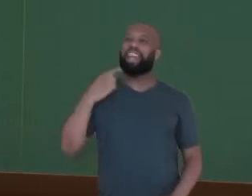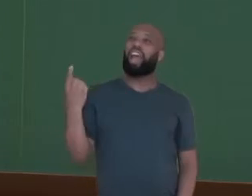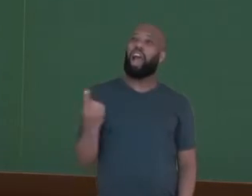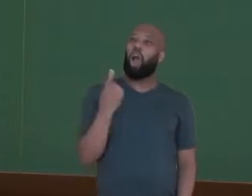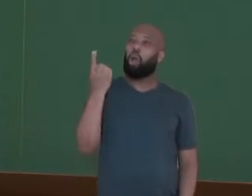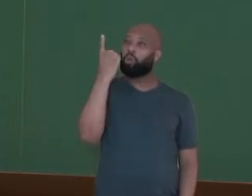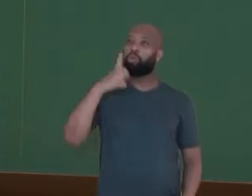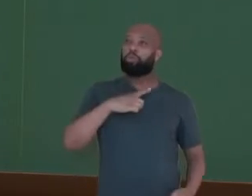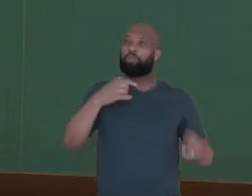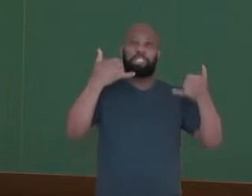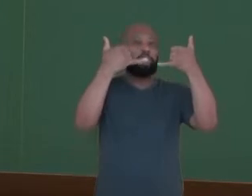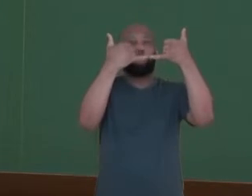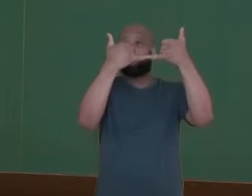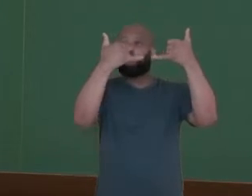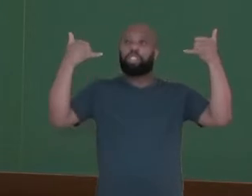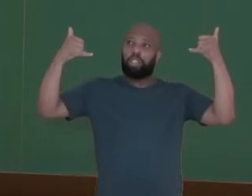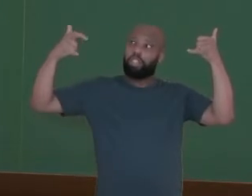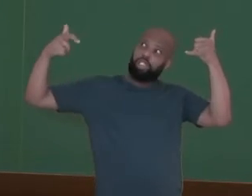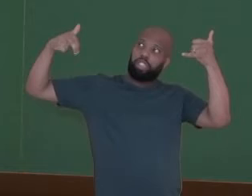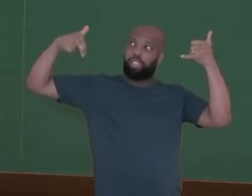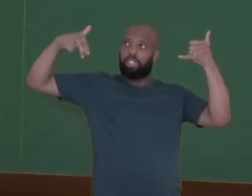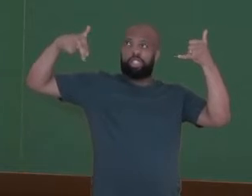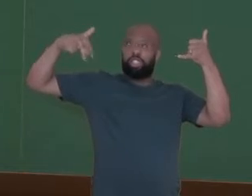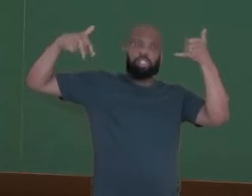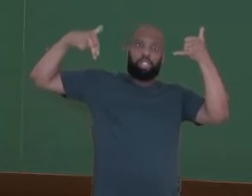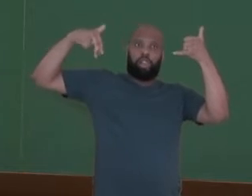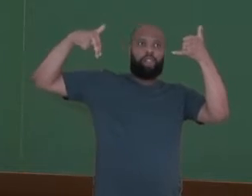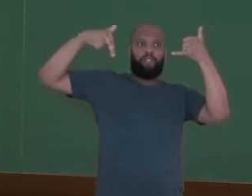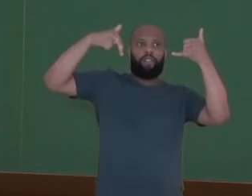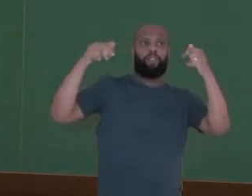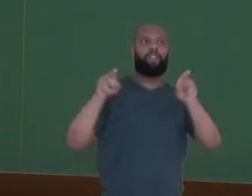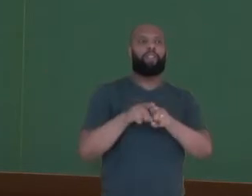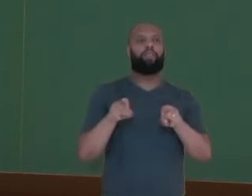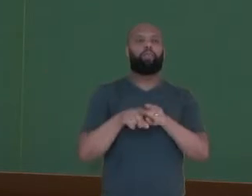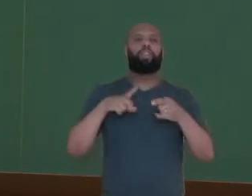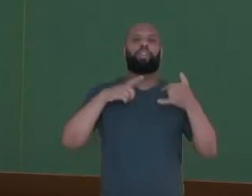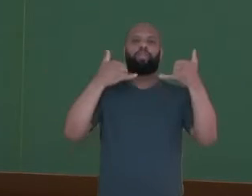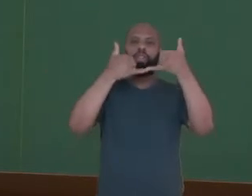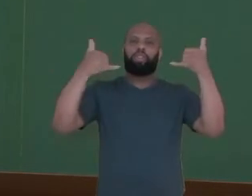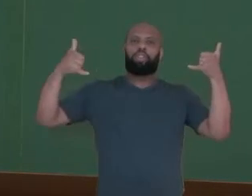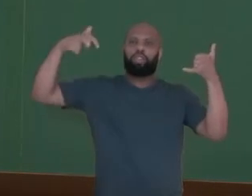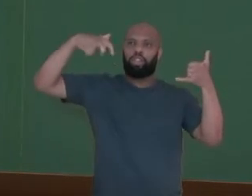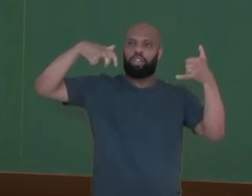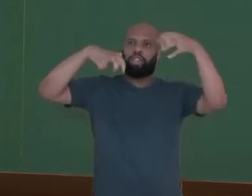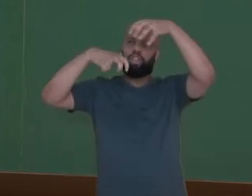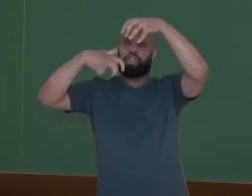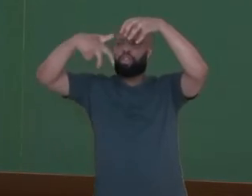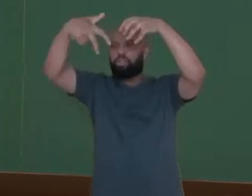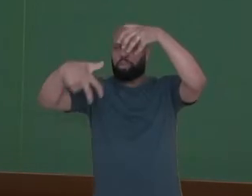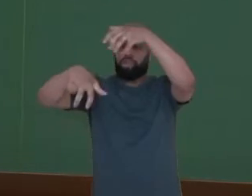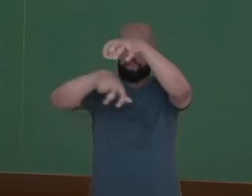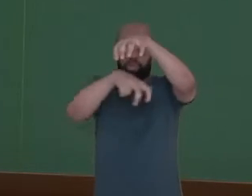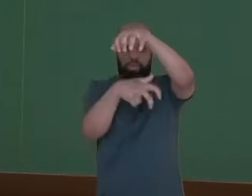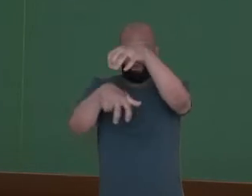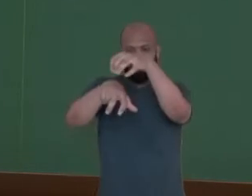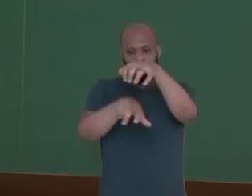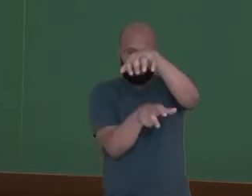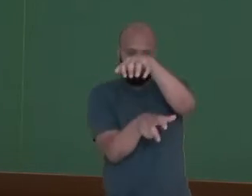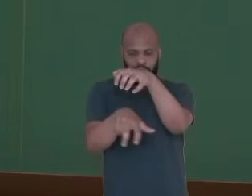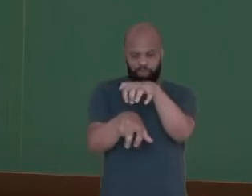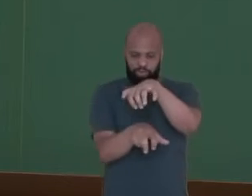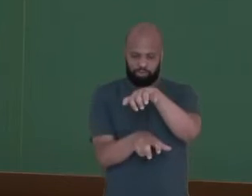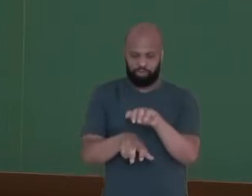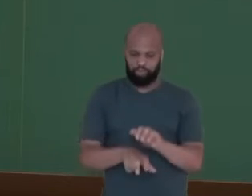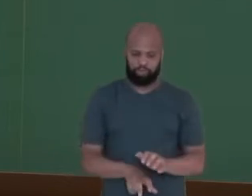uma altura, você faz em cima de grandes altitudes. E o baseline, também muita altitude, só que você vai até,